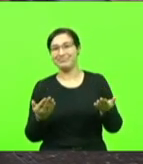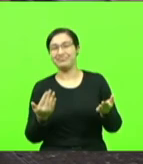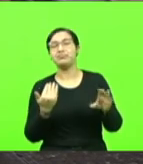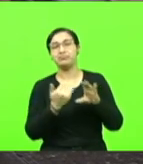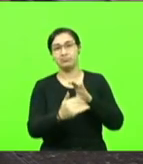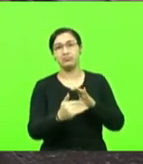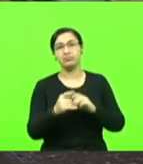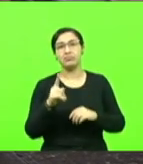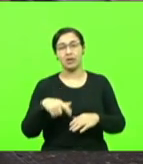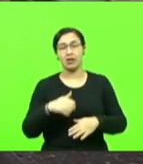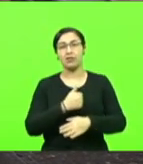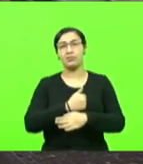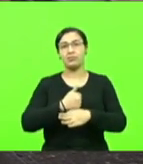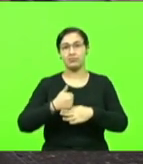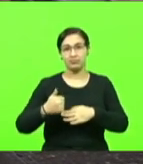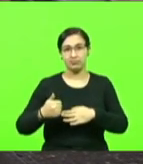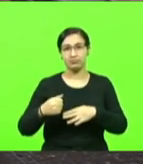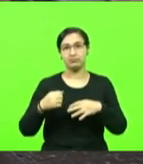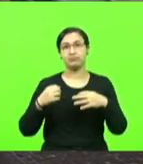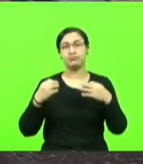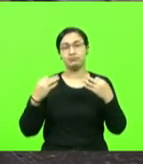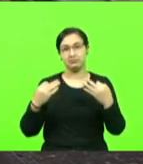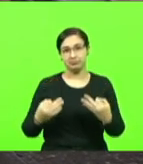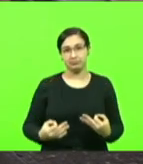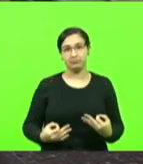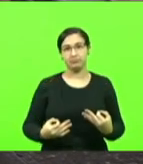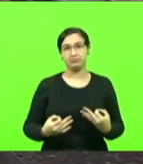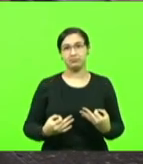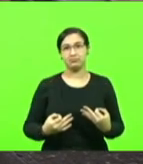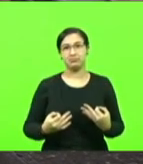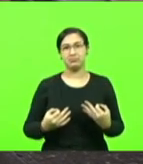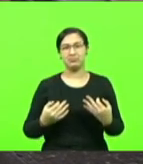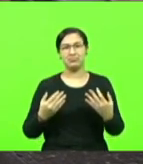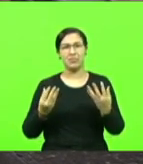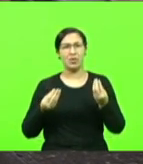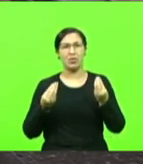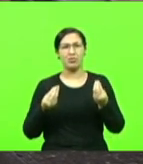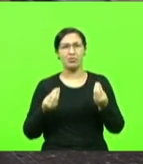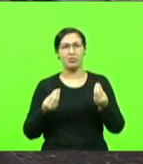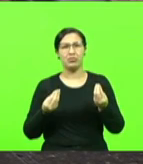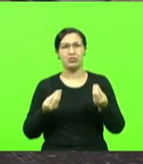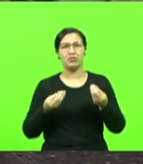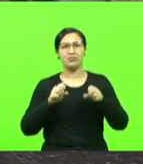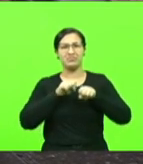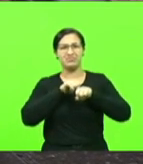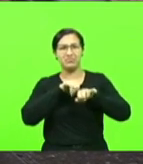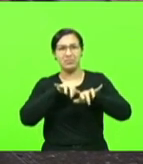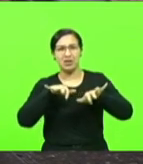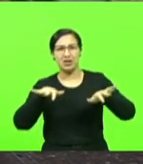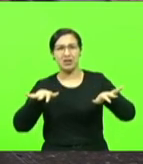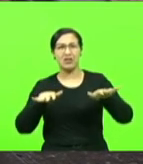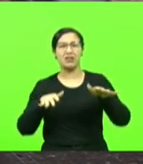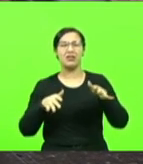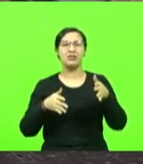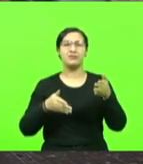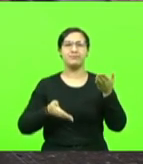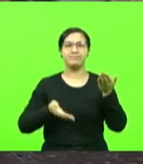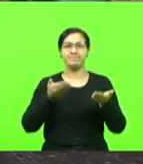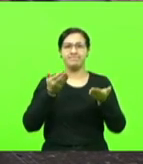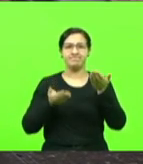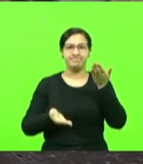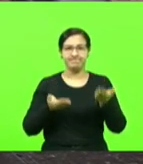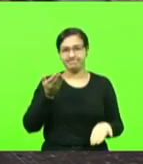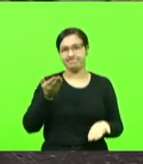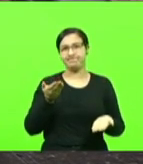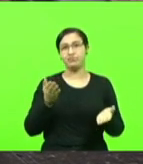moral. É moral. Não faz sentido nós alimentarmos esse tipo de desigualdade. Todos